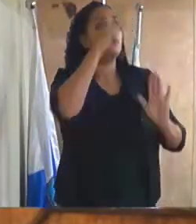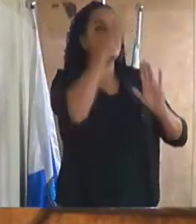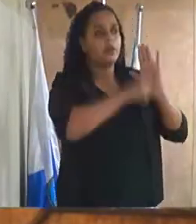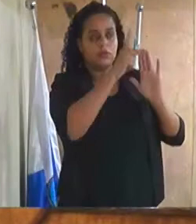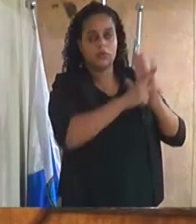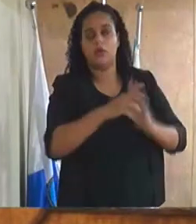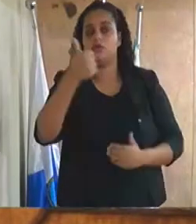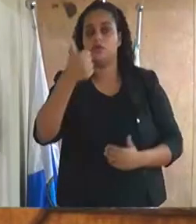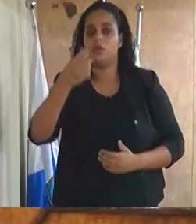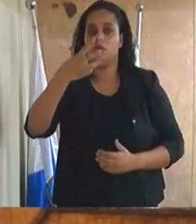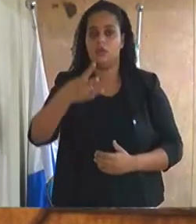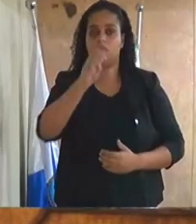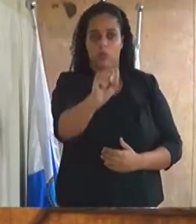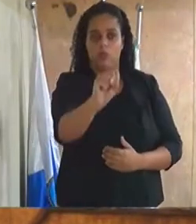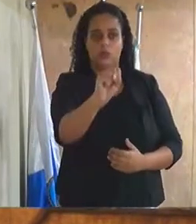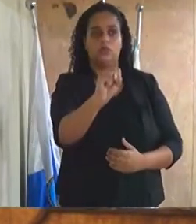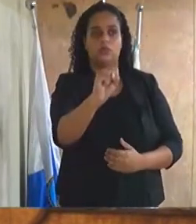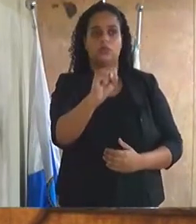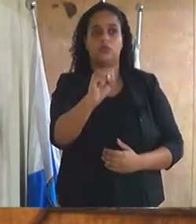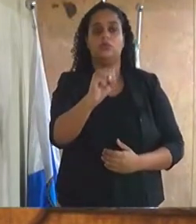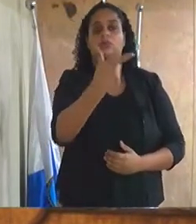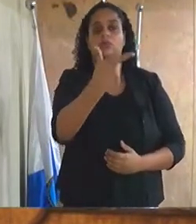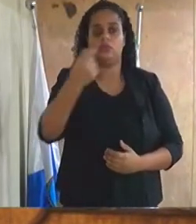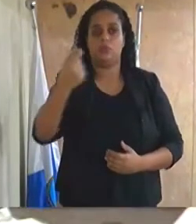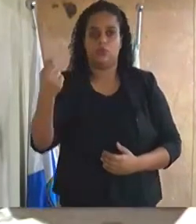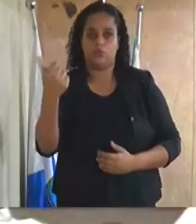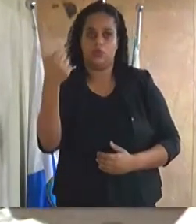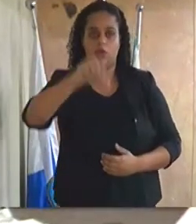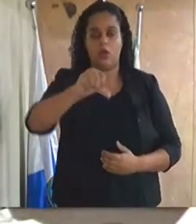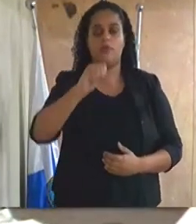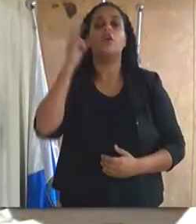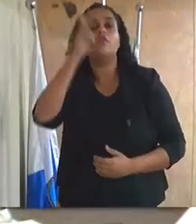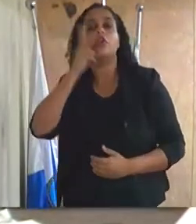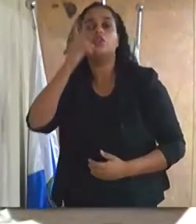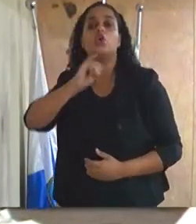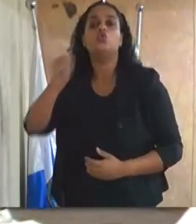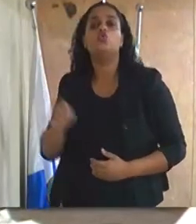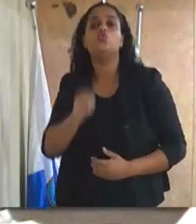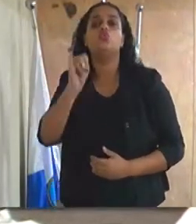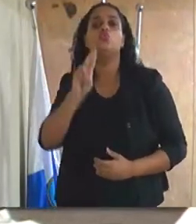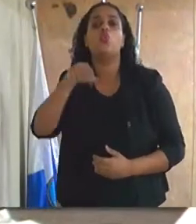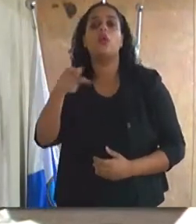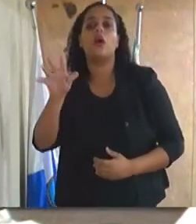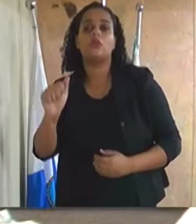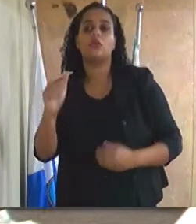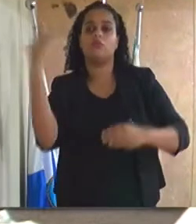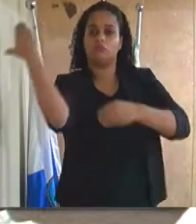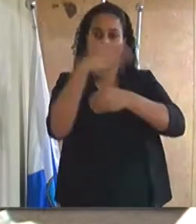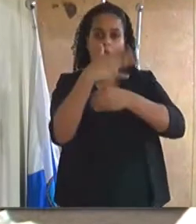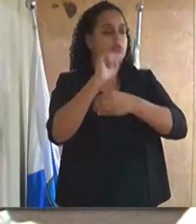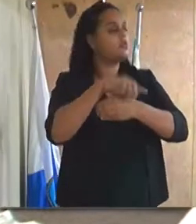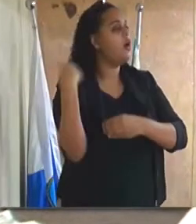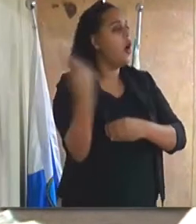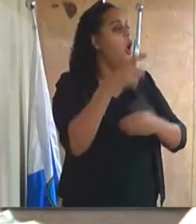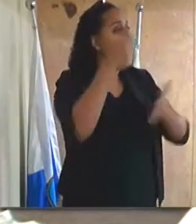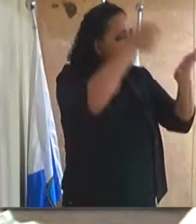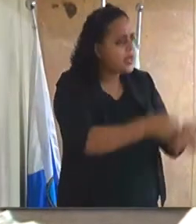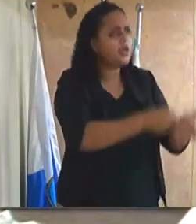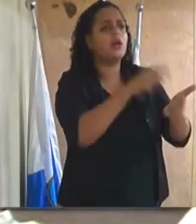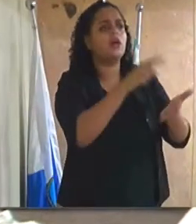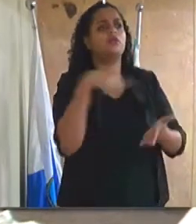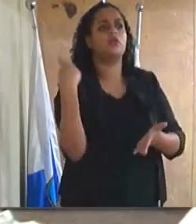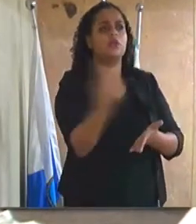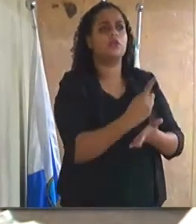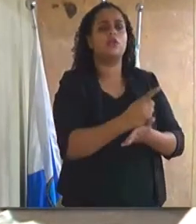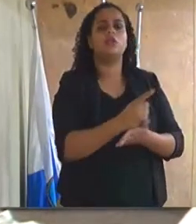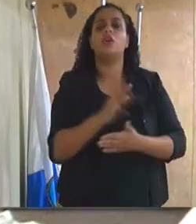138 de 2019 da excelentíssima senhora vereadora Juliana do Táxi dispondo sobre a prioridade aos portadores de